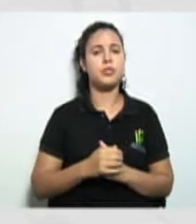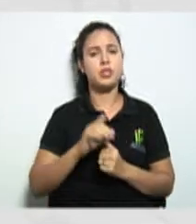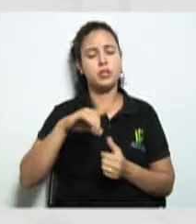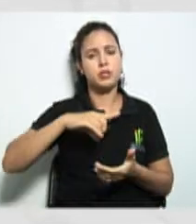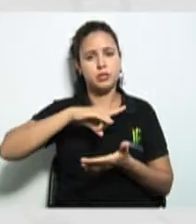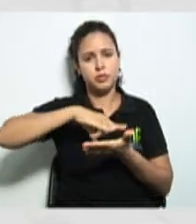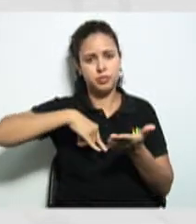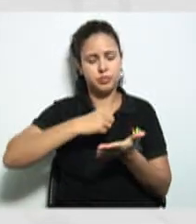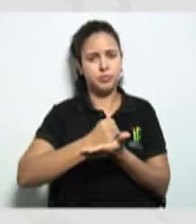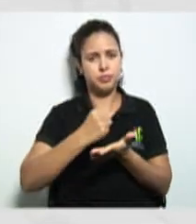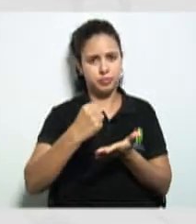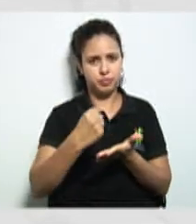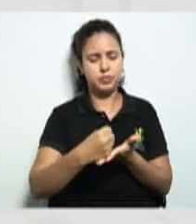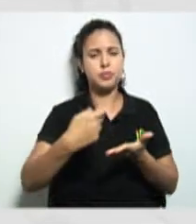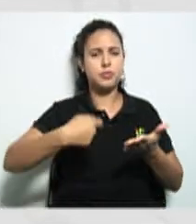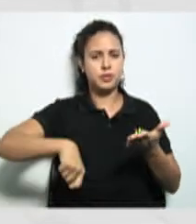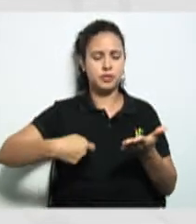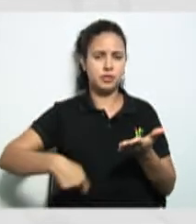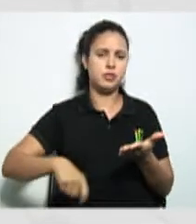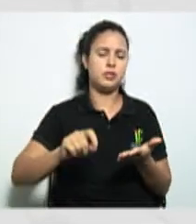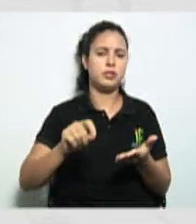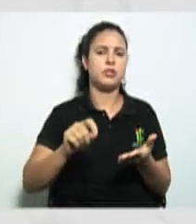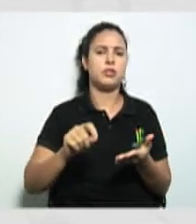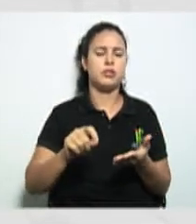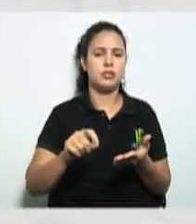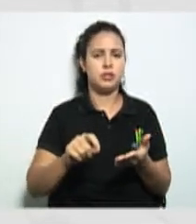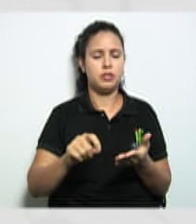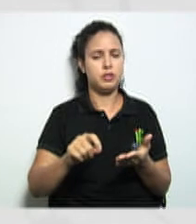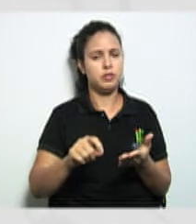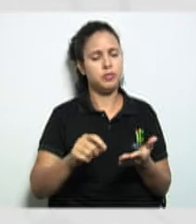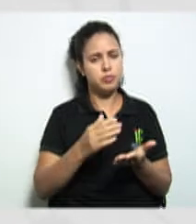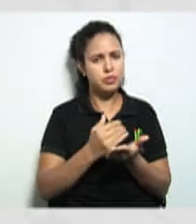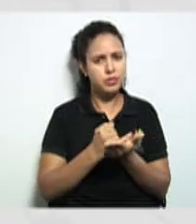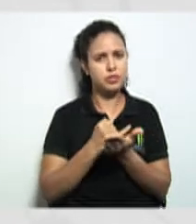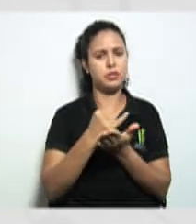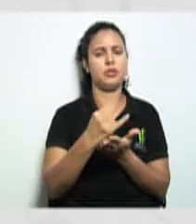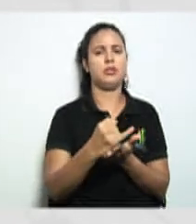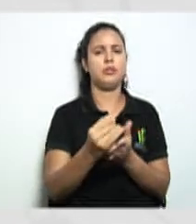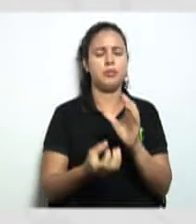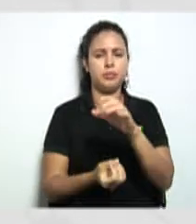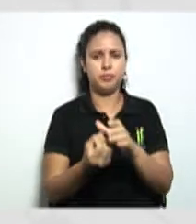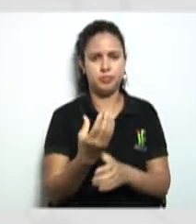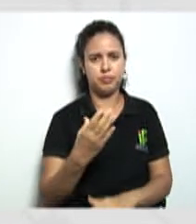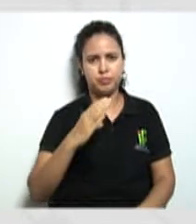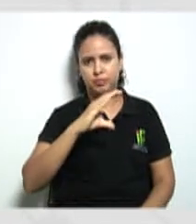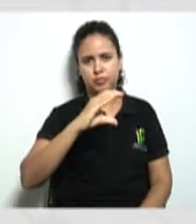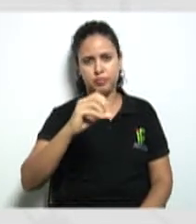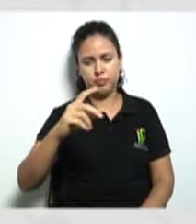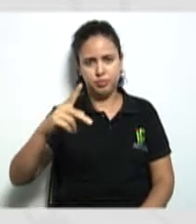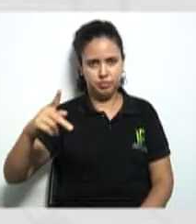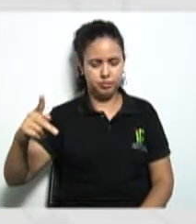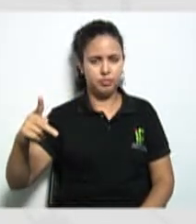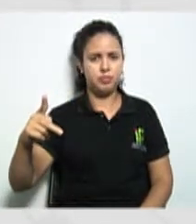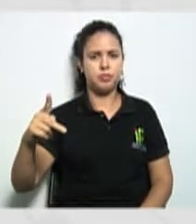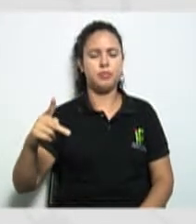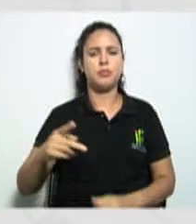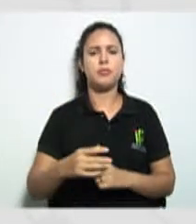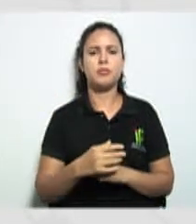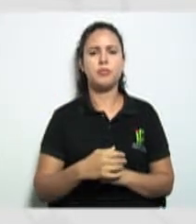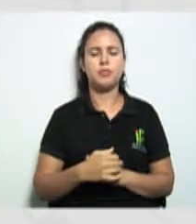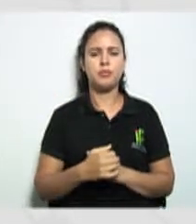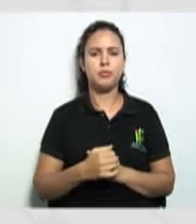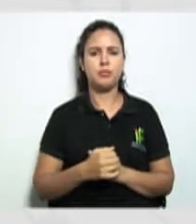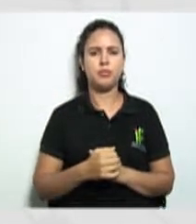documentações que é necessário a princípio para a constituição de uma cooperativa